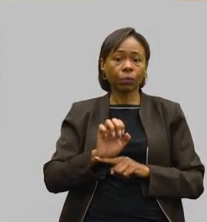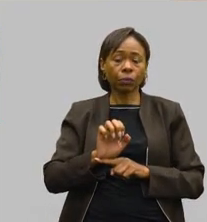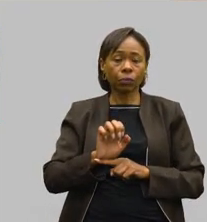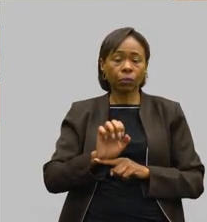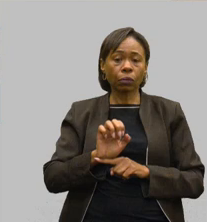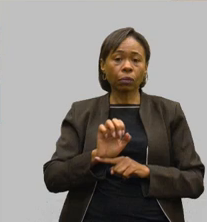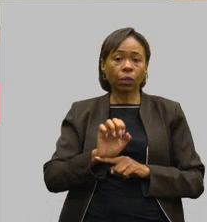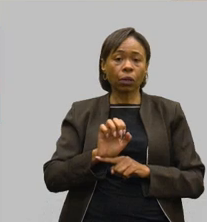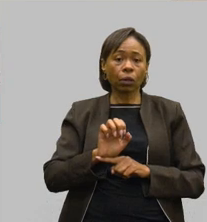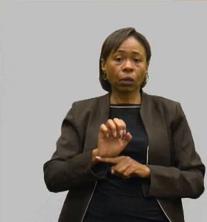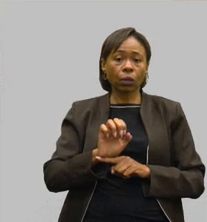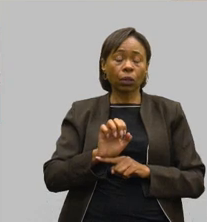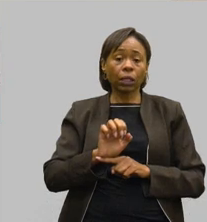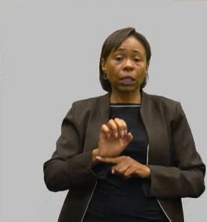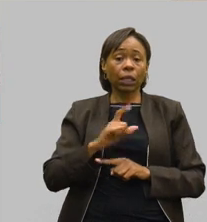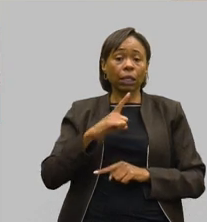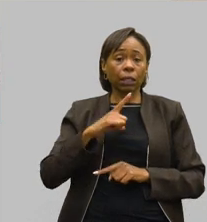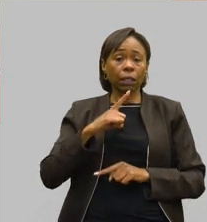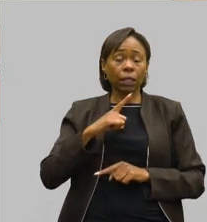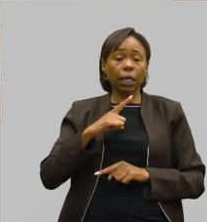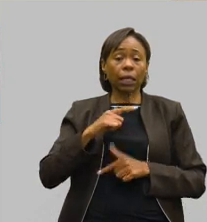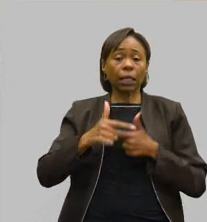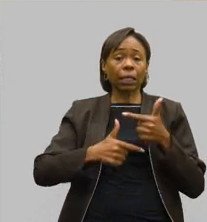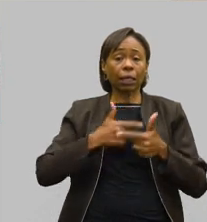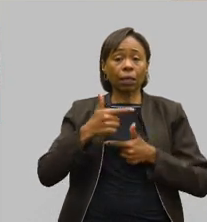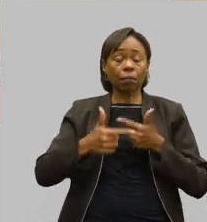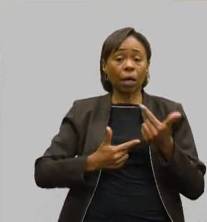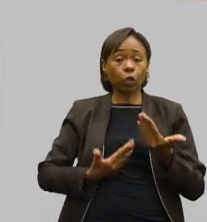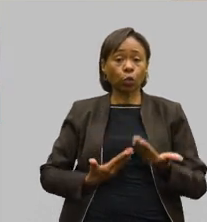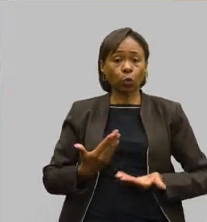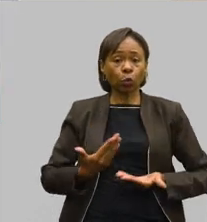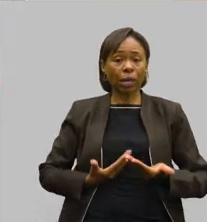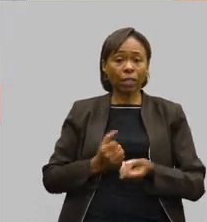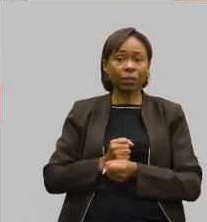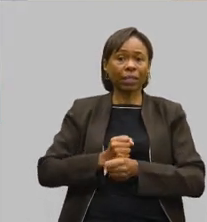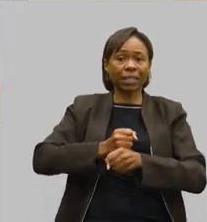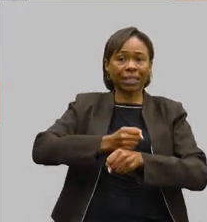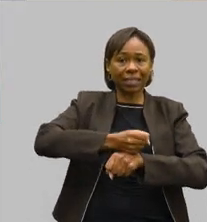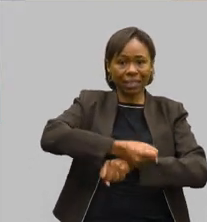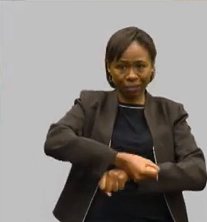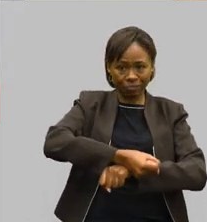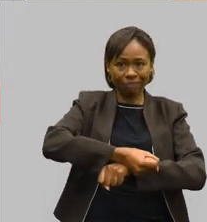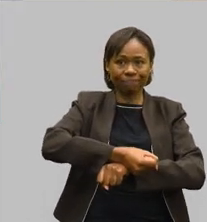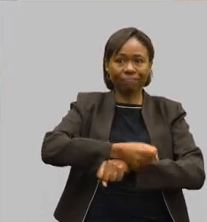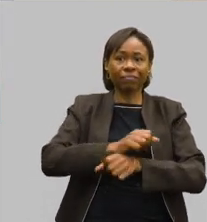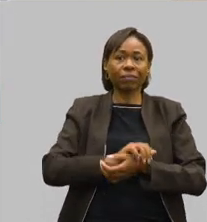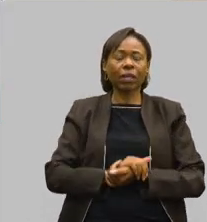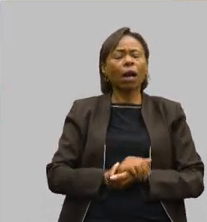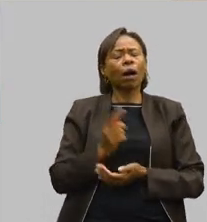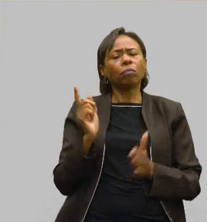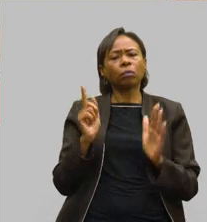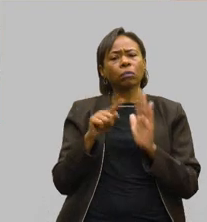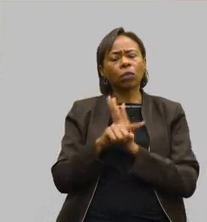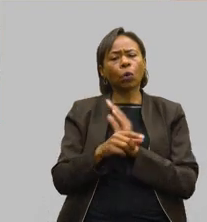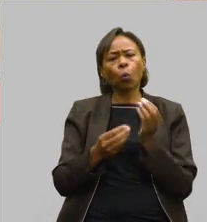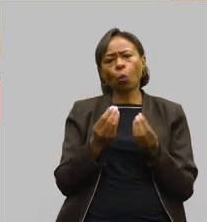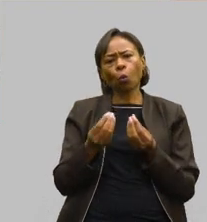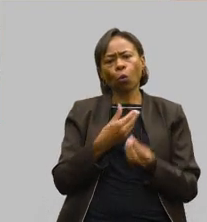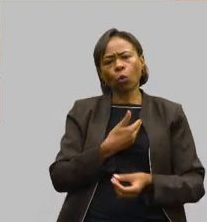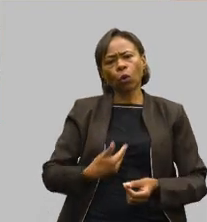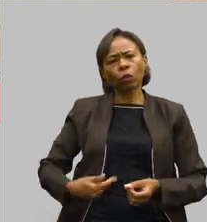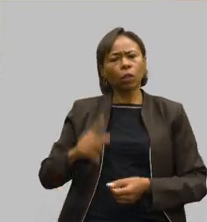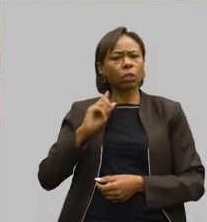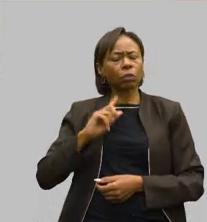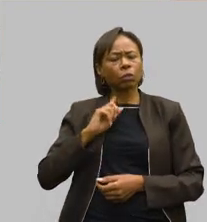do Brasil em caso de trabalho escravo doméstico. Então, queria também perguntar como que o governo de Minas enxerga essa